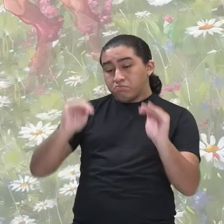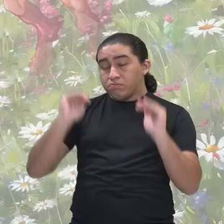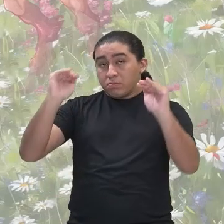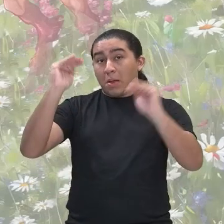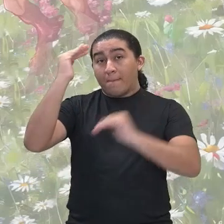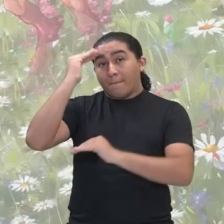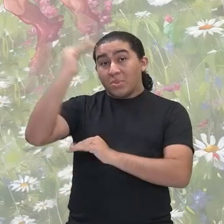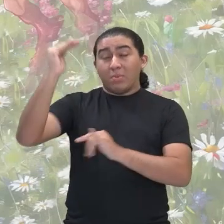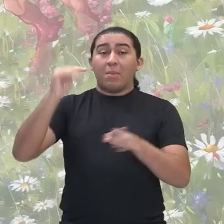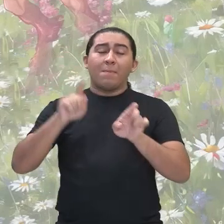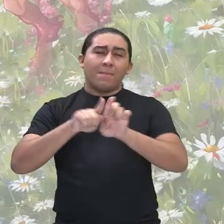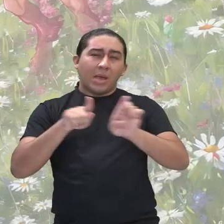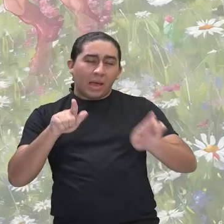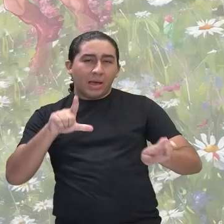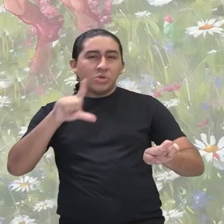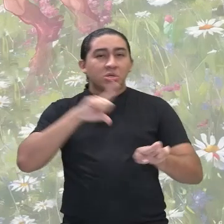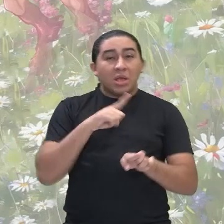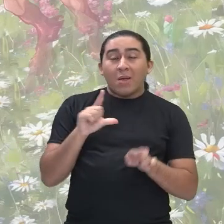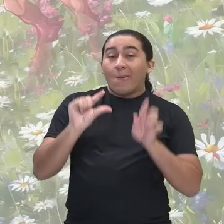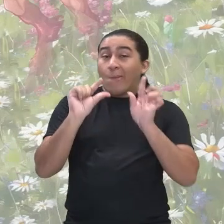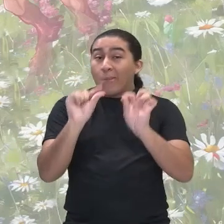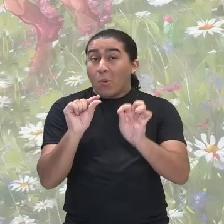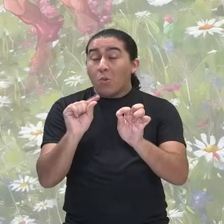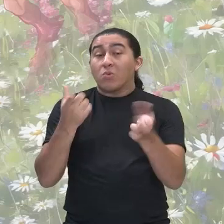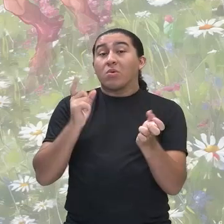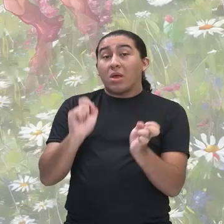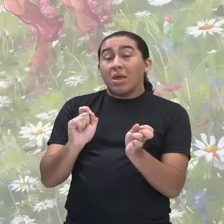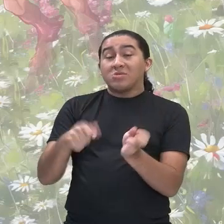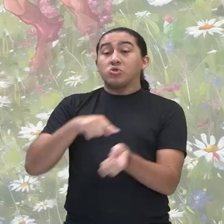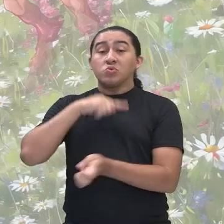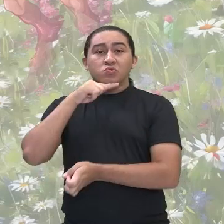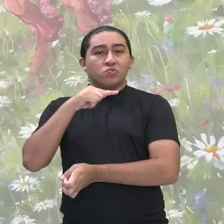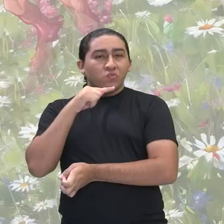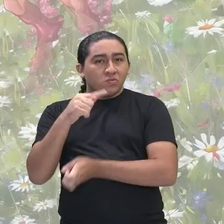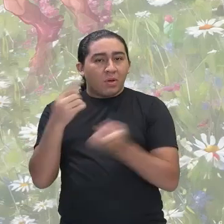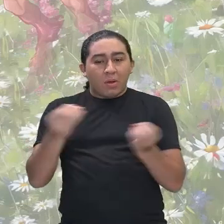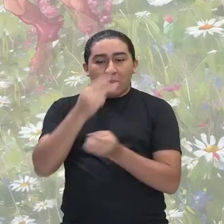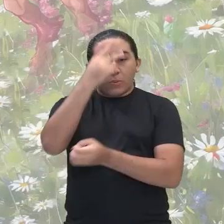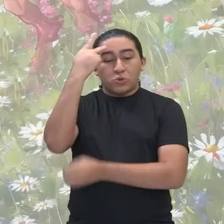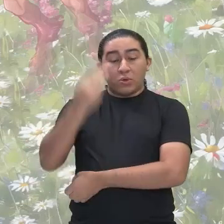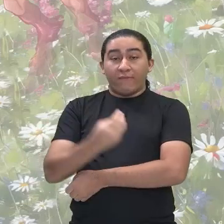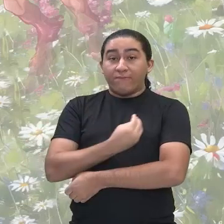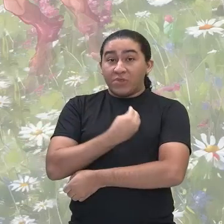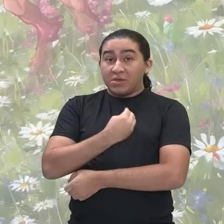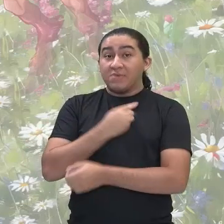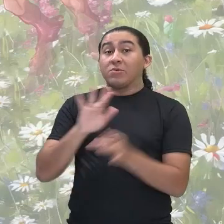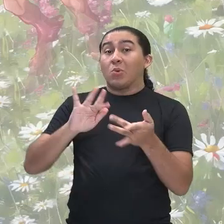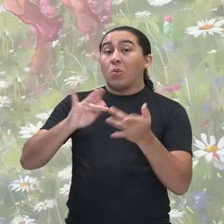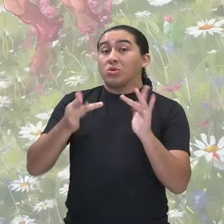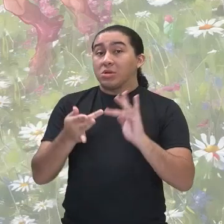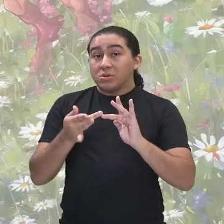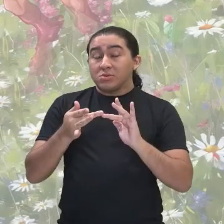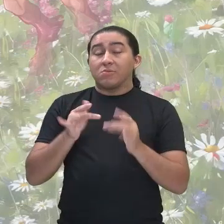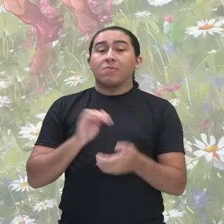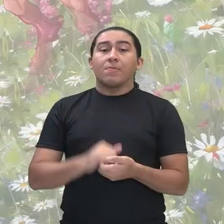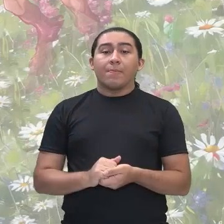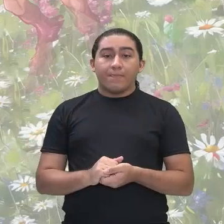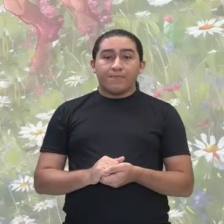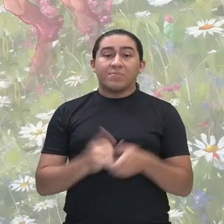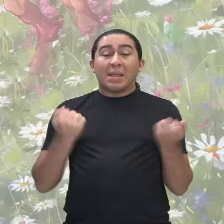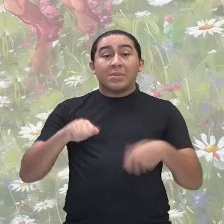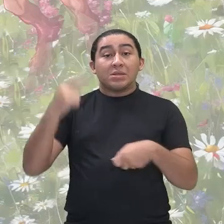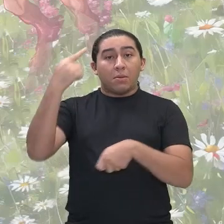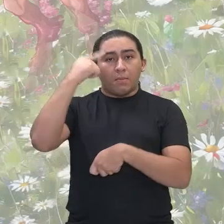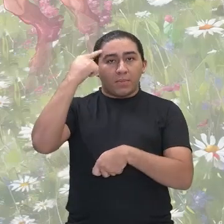ainda há um pouco de conflito existencial, como nós vimos nas características. Então, precisamos pensar que o